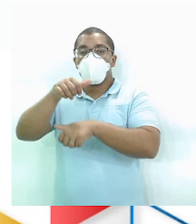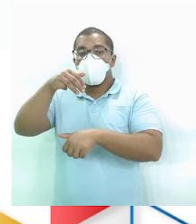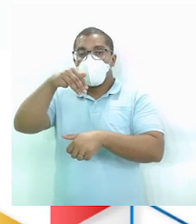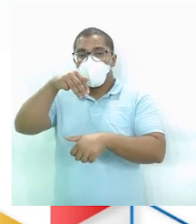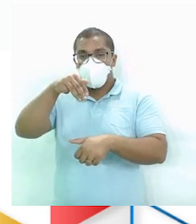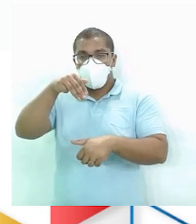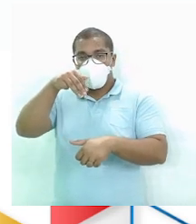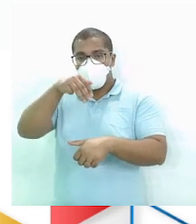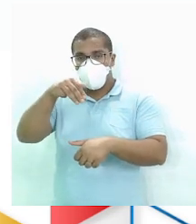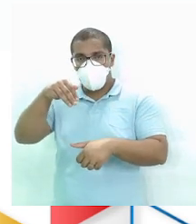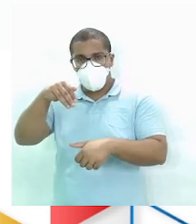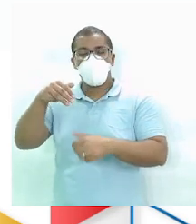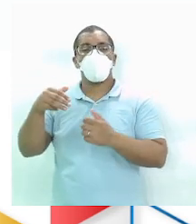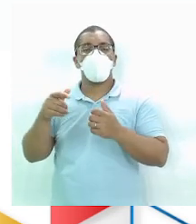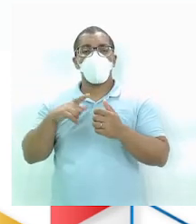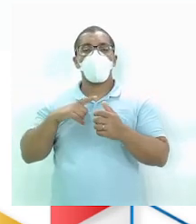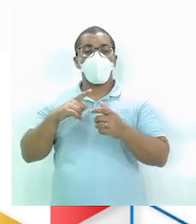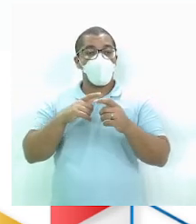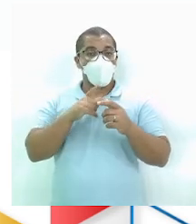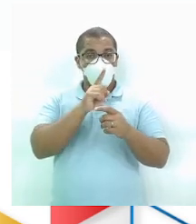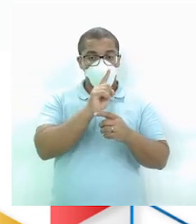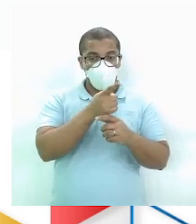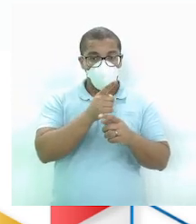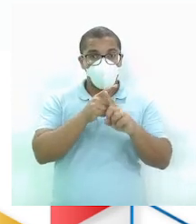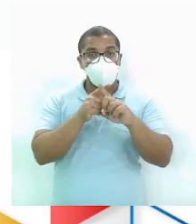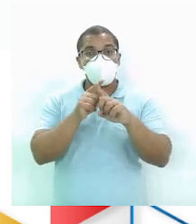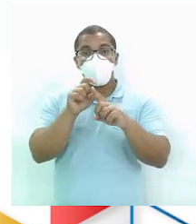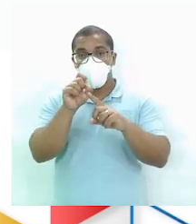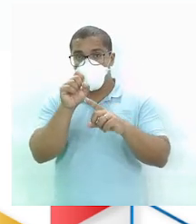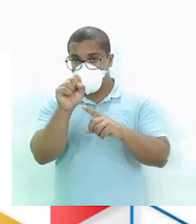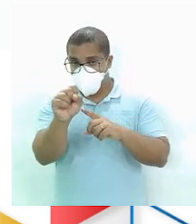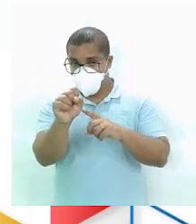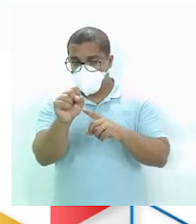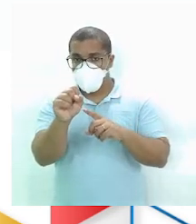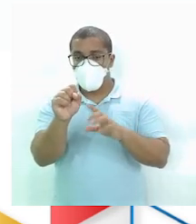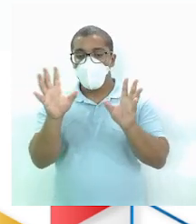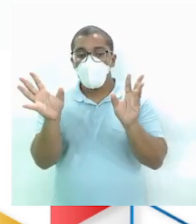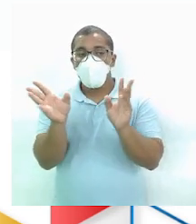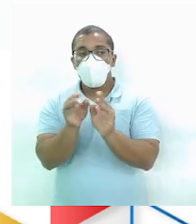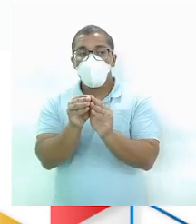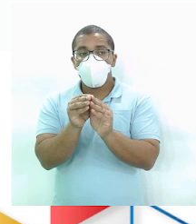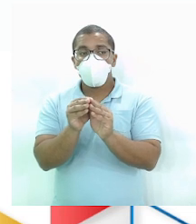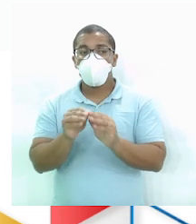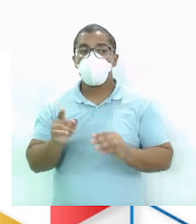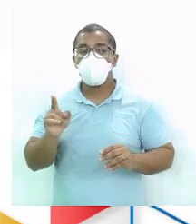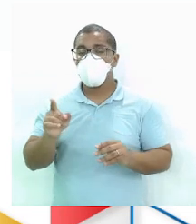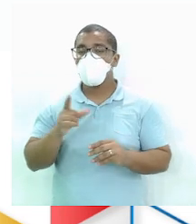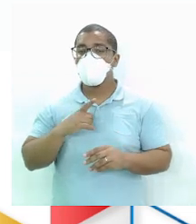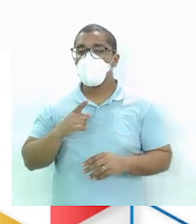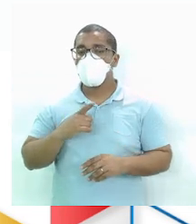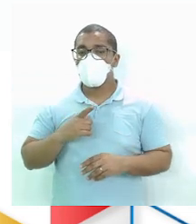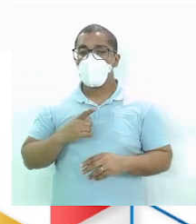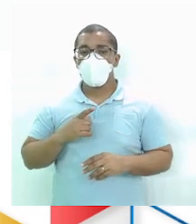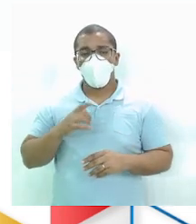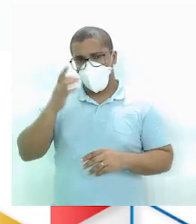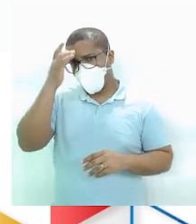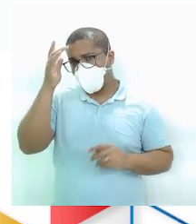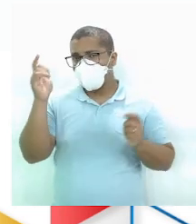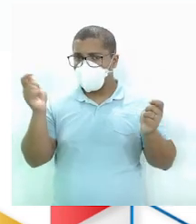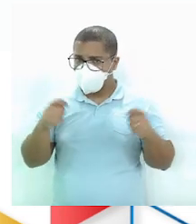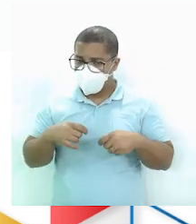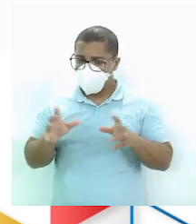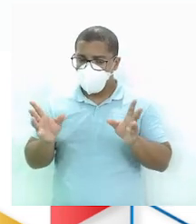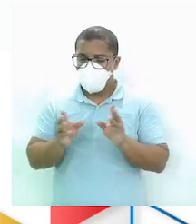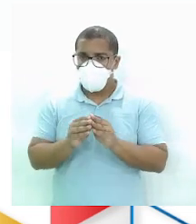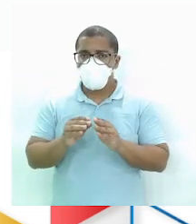Multiplica mil por 8 Ok? Vou simplificar aí Simplificando Simplificando fica mais fácil Vou